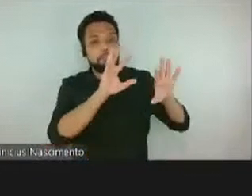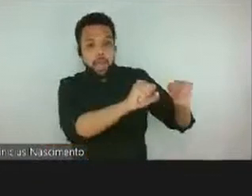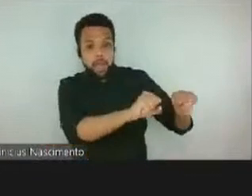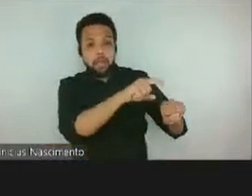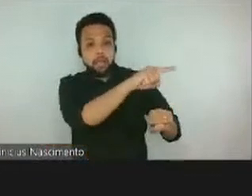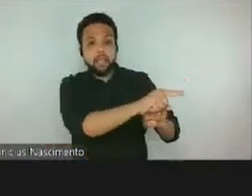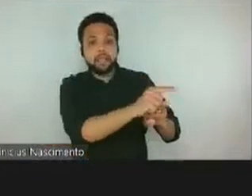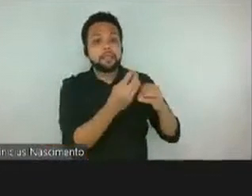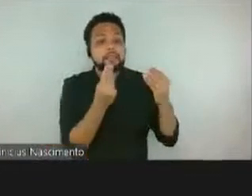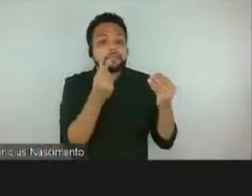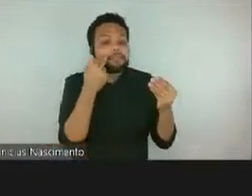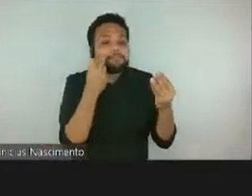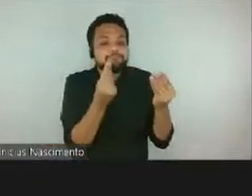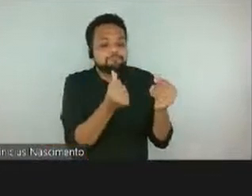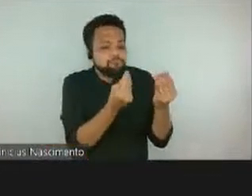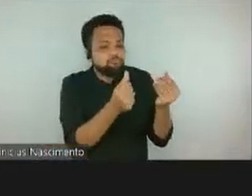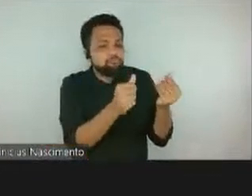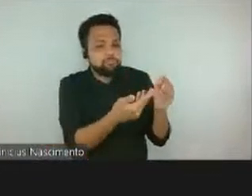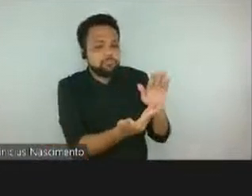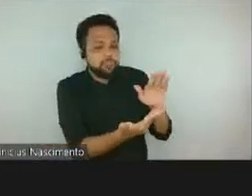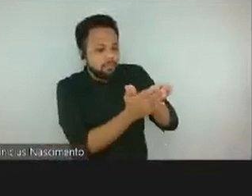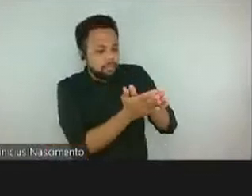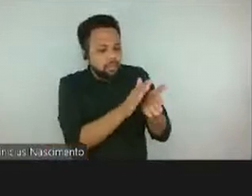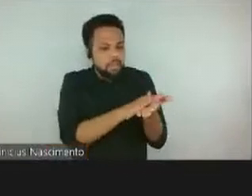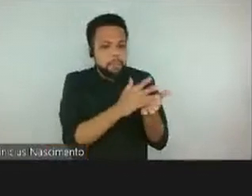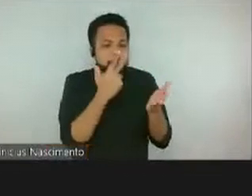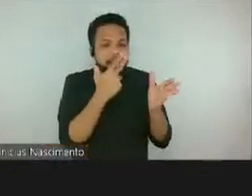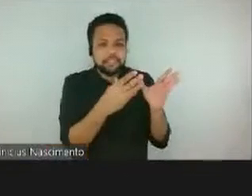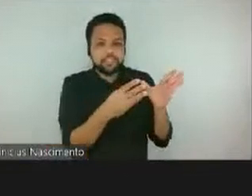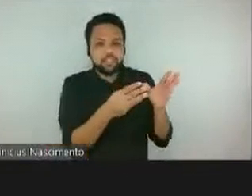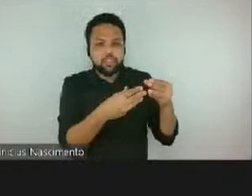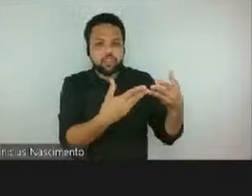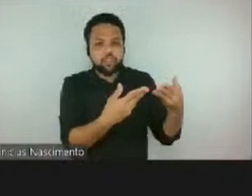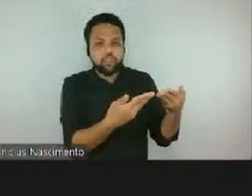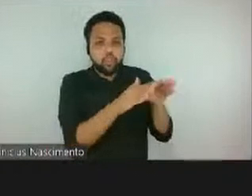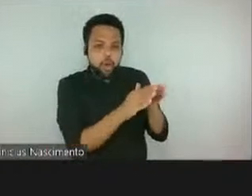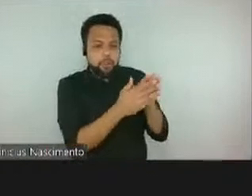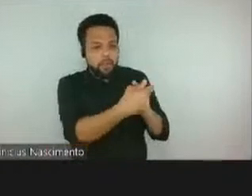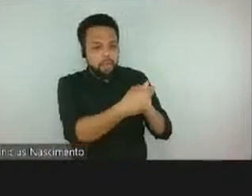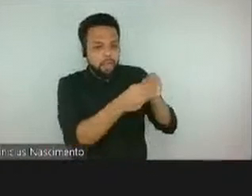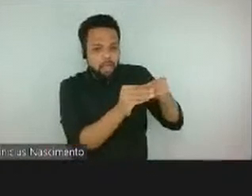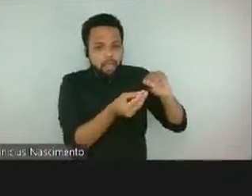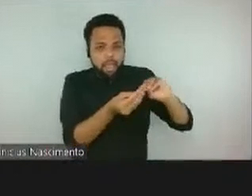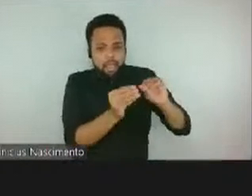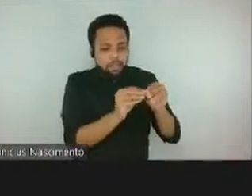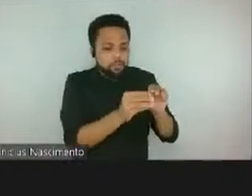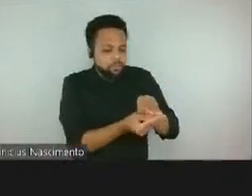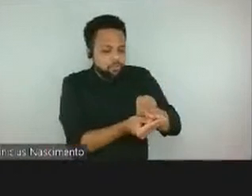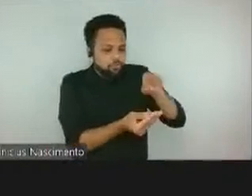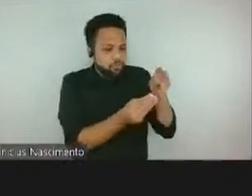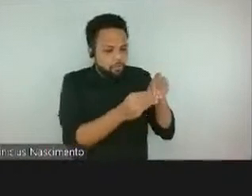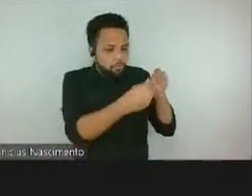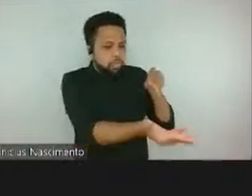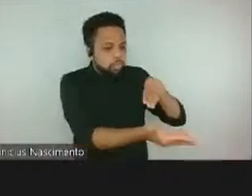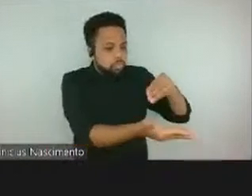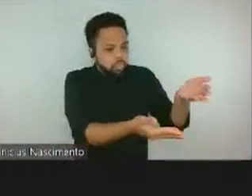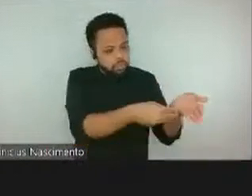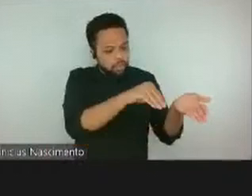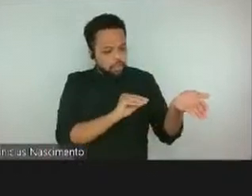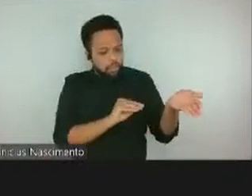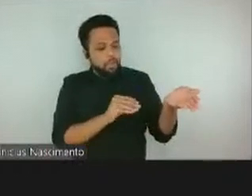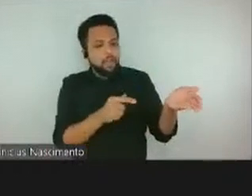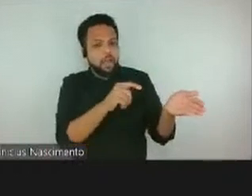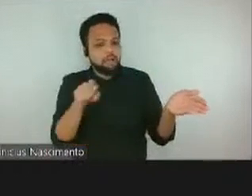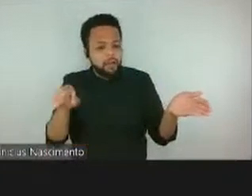o movimento da página que constrói essas imagens que saem para fora da página fazendo